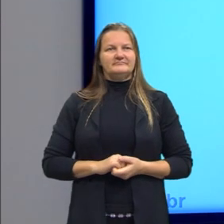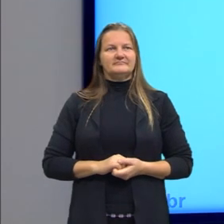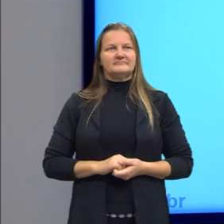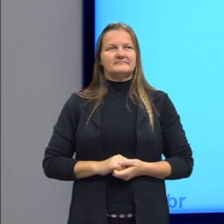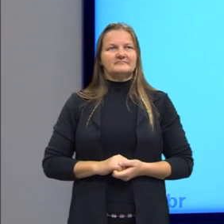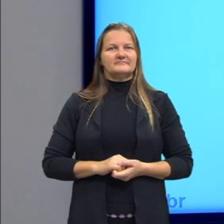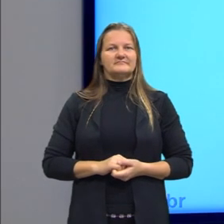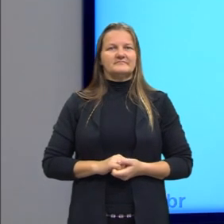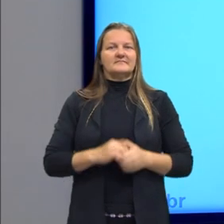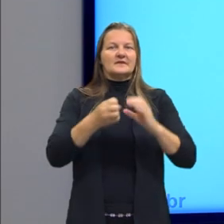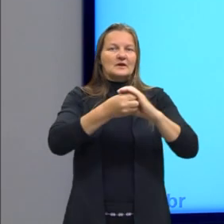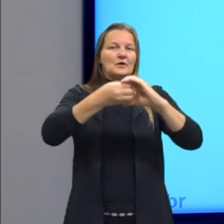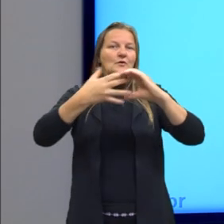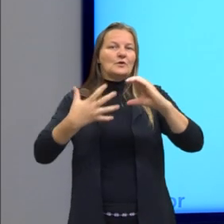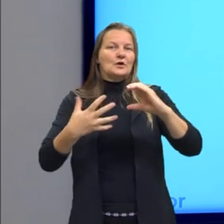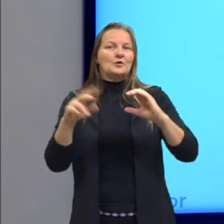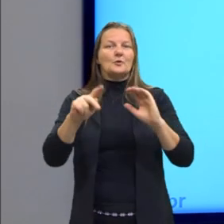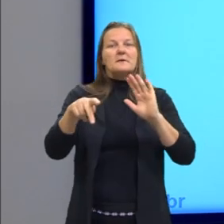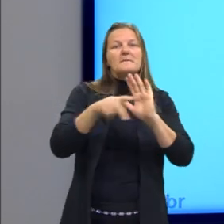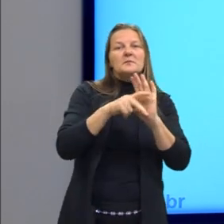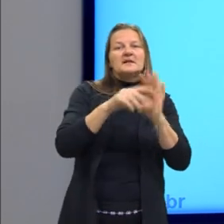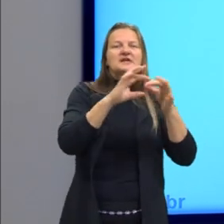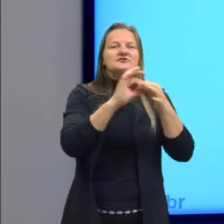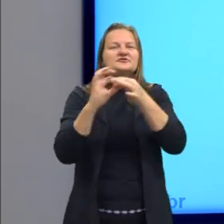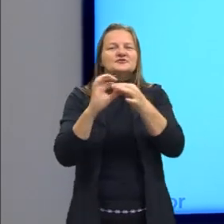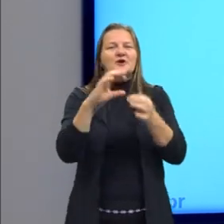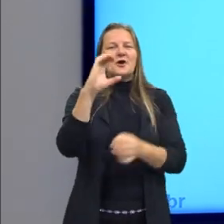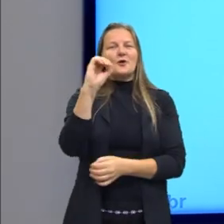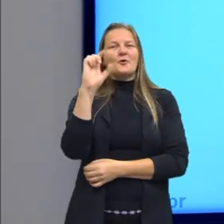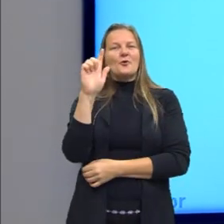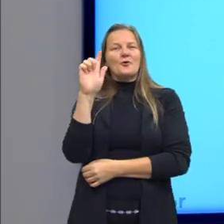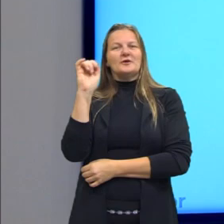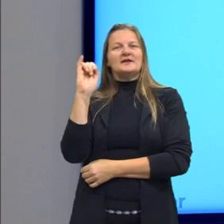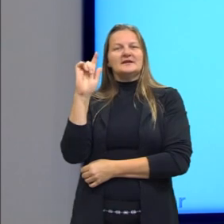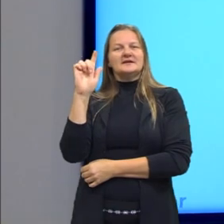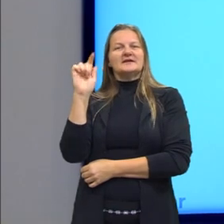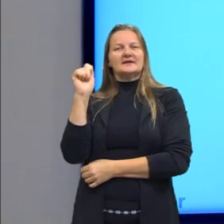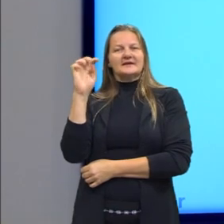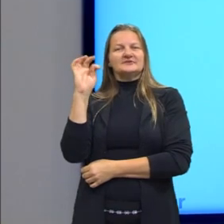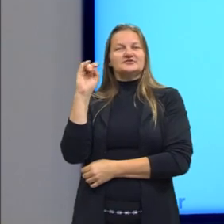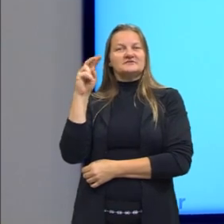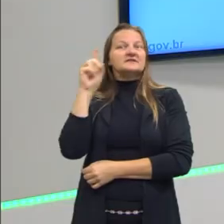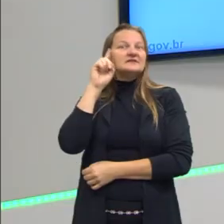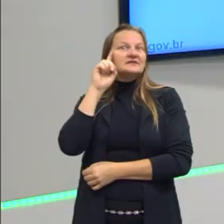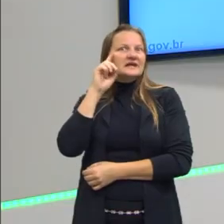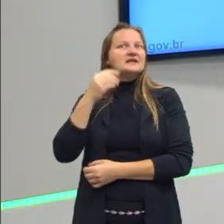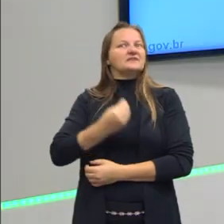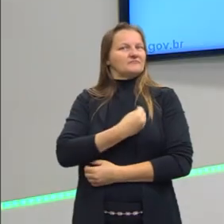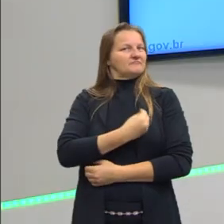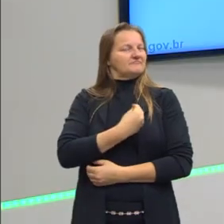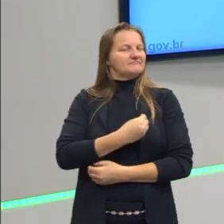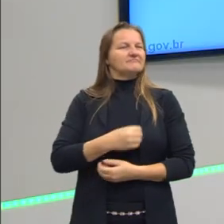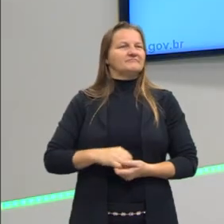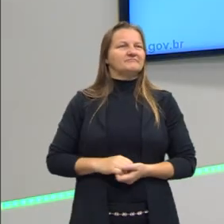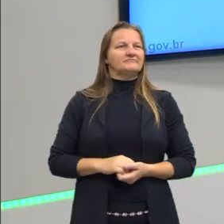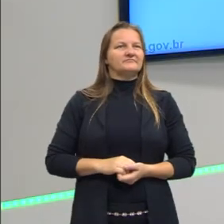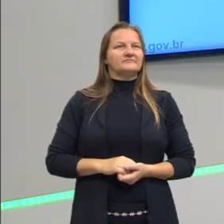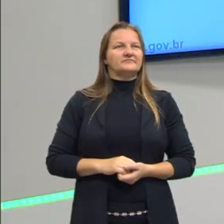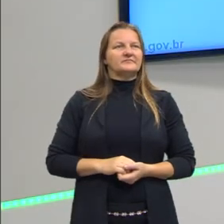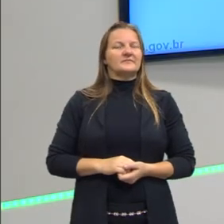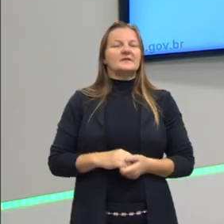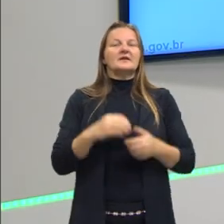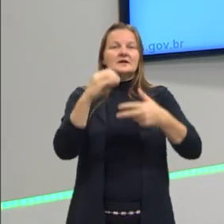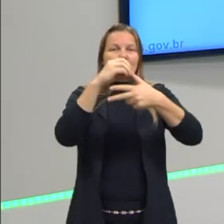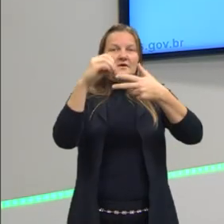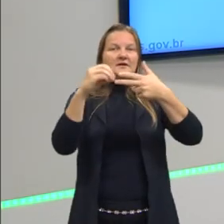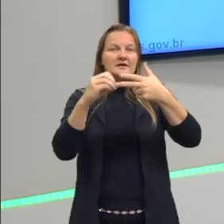São propriedades coligativas. Viu como o nome é estranho, mas elas estão presentes, sim, no nosso dia a dia? Aqui em